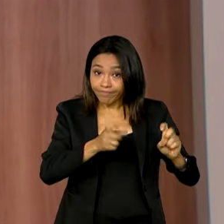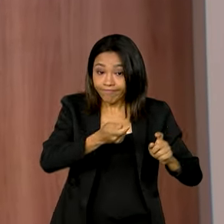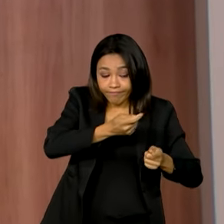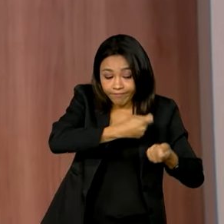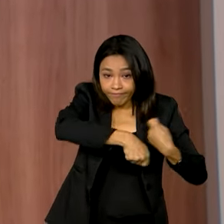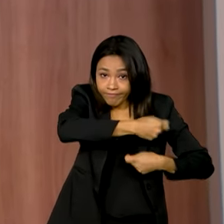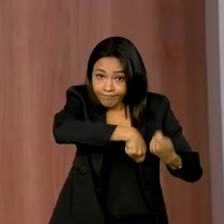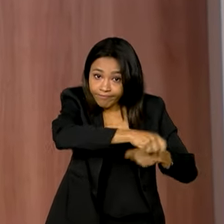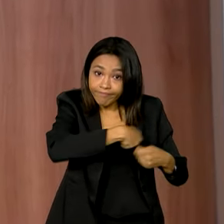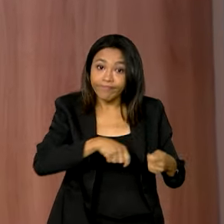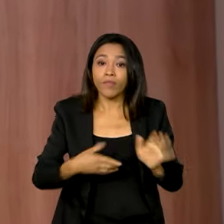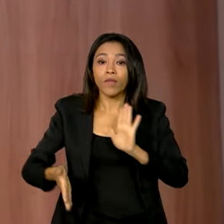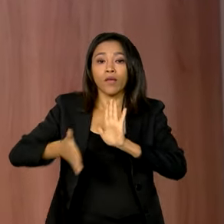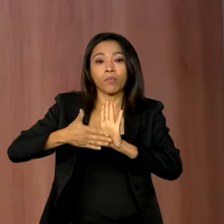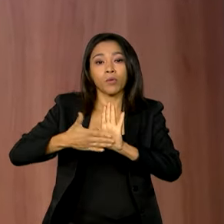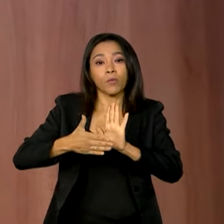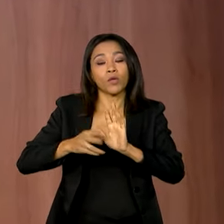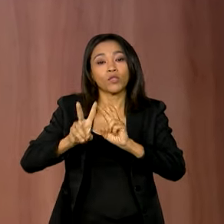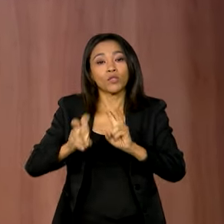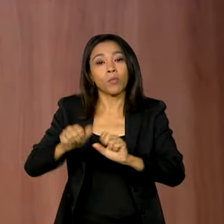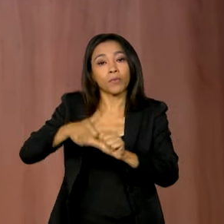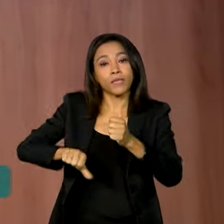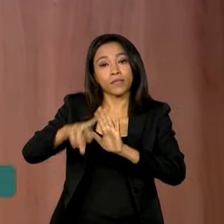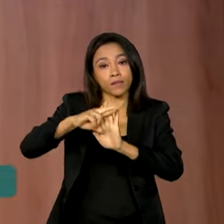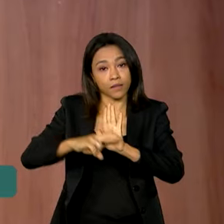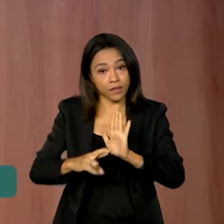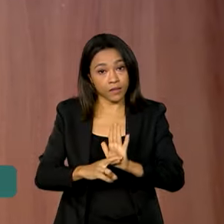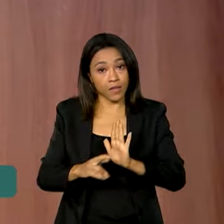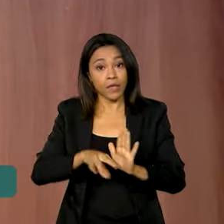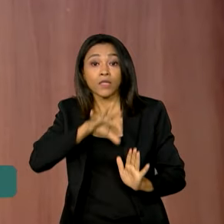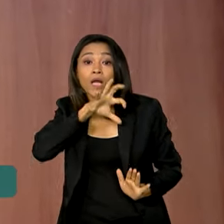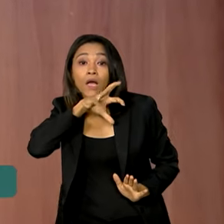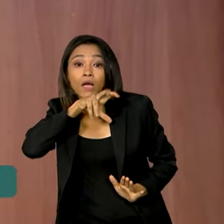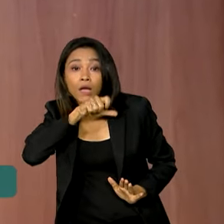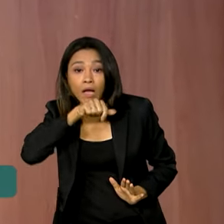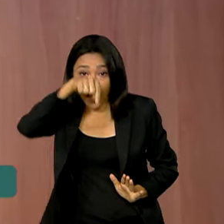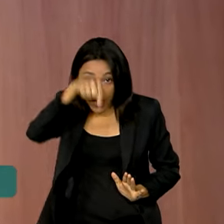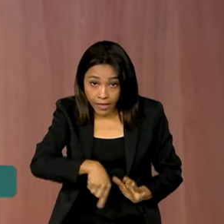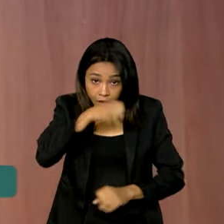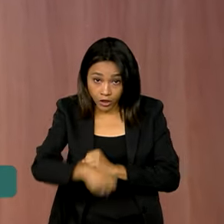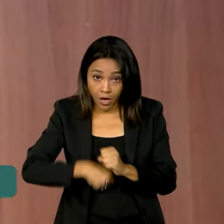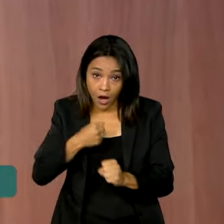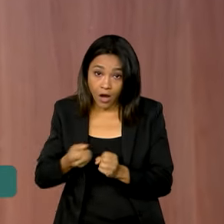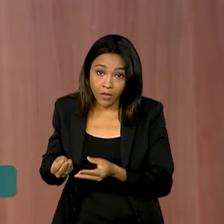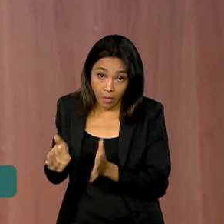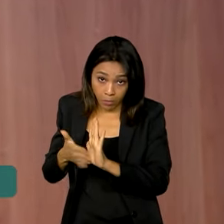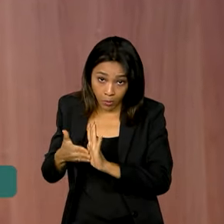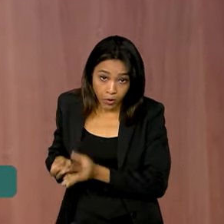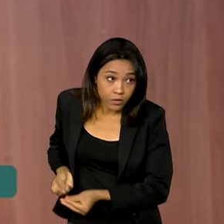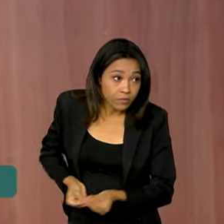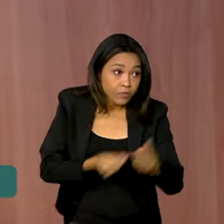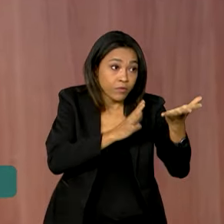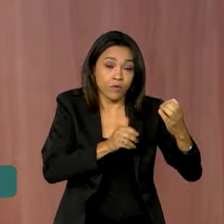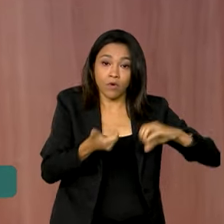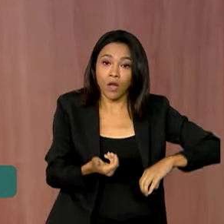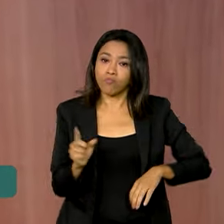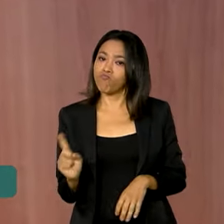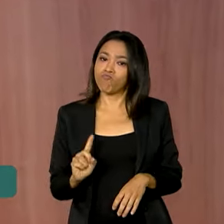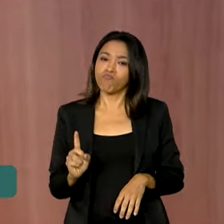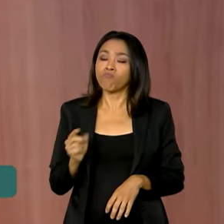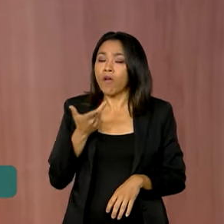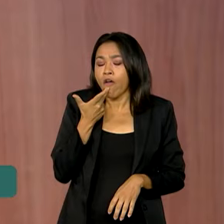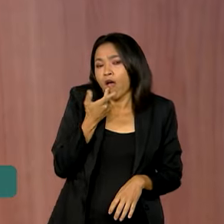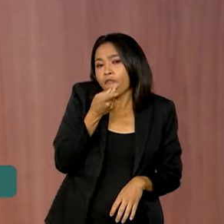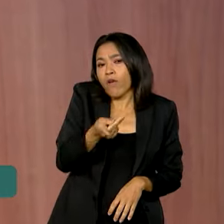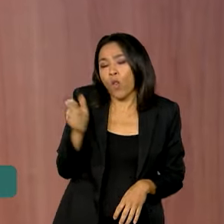proposta de reforma do imposto de renda não deve ser enviada este ano para o Congresso Nacional. Foi o que afirmou o ministro da